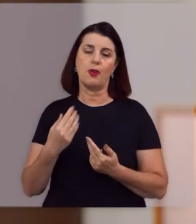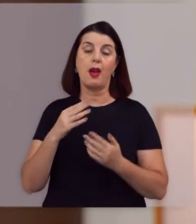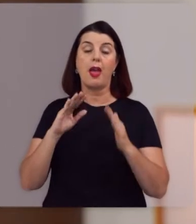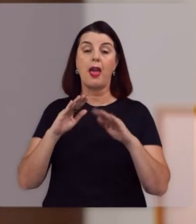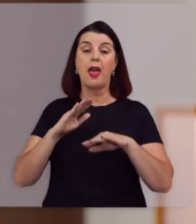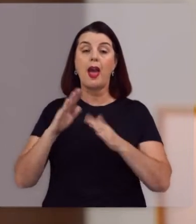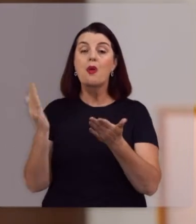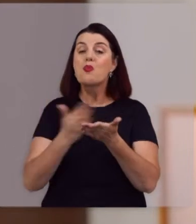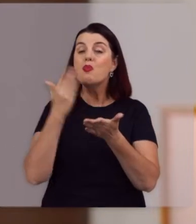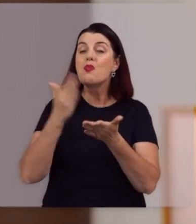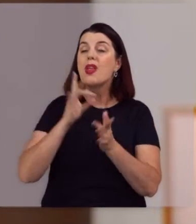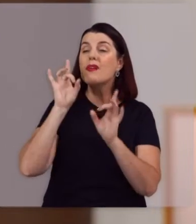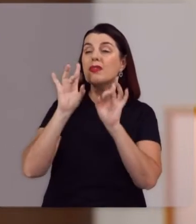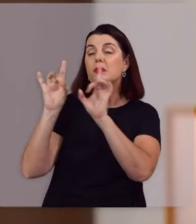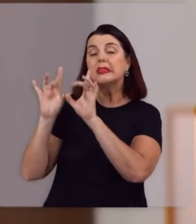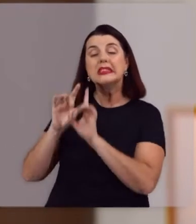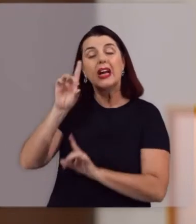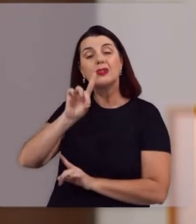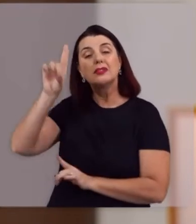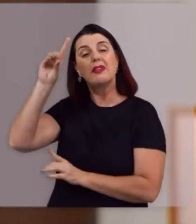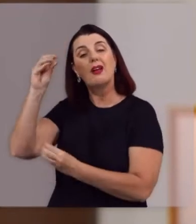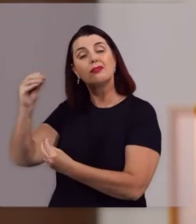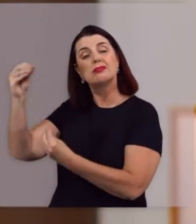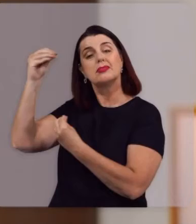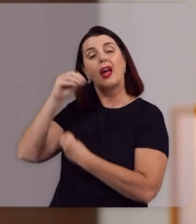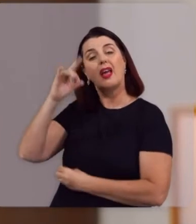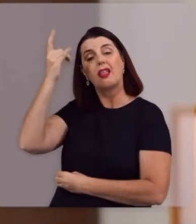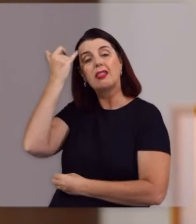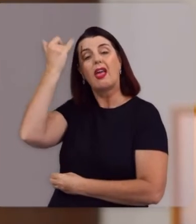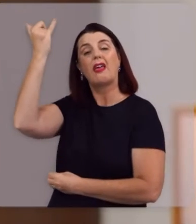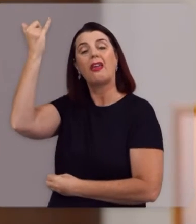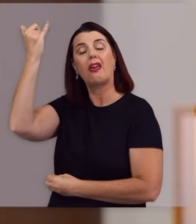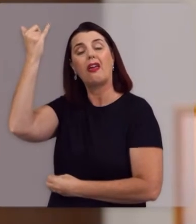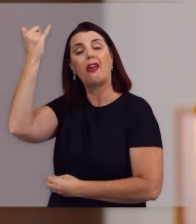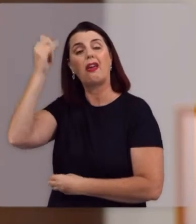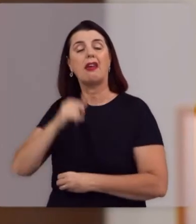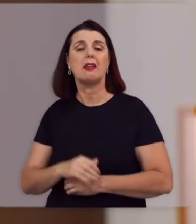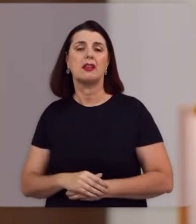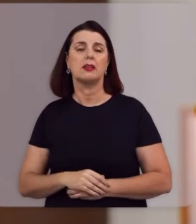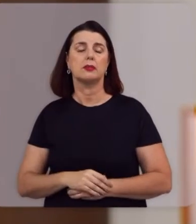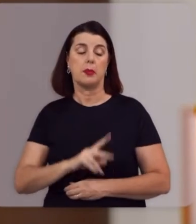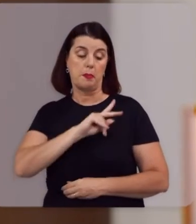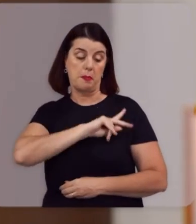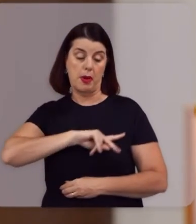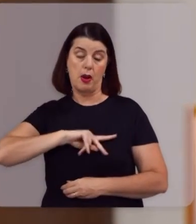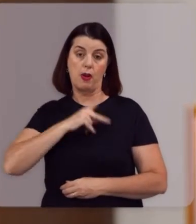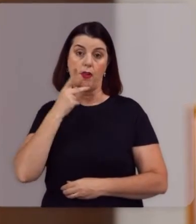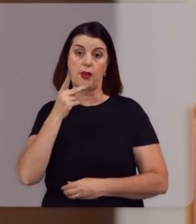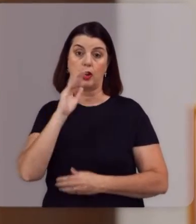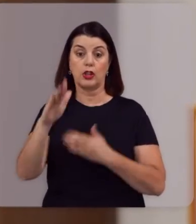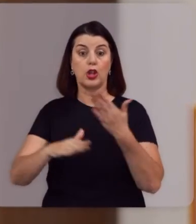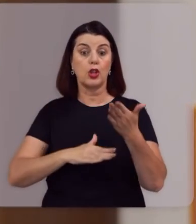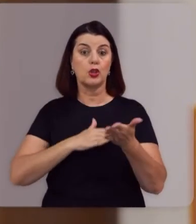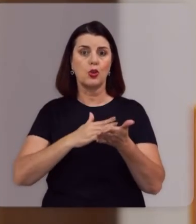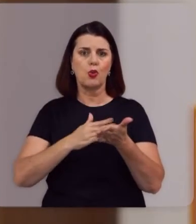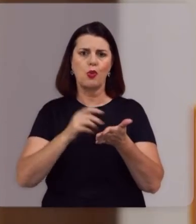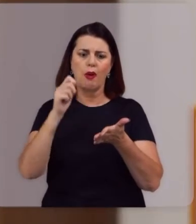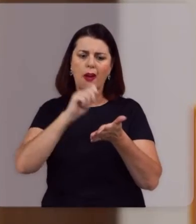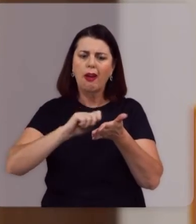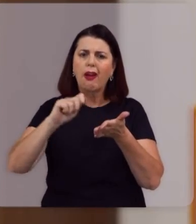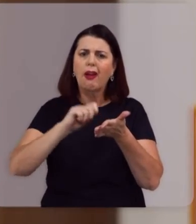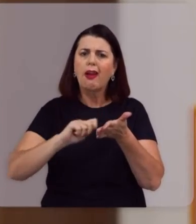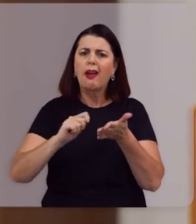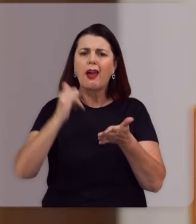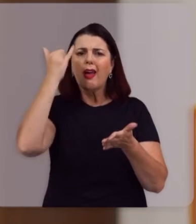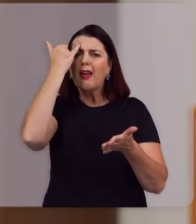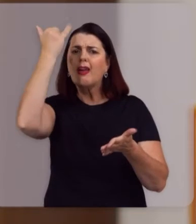livro divino Por isso a Bíblia É o livro inspirado Paulo diz Toda a escritura É inspirada